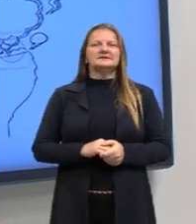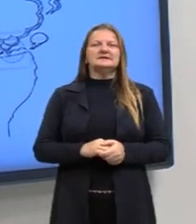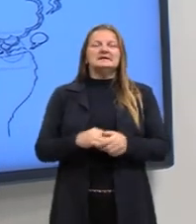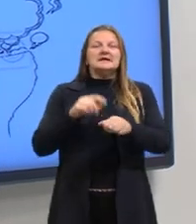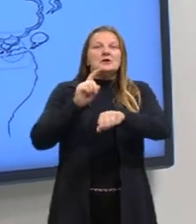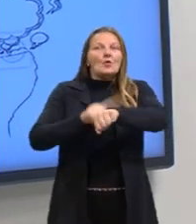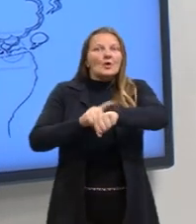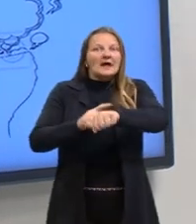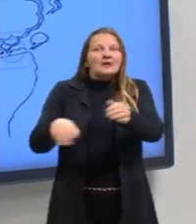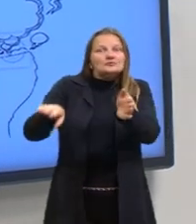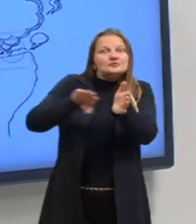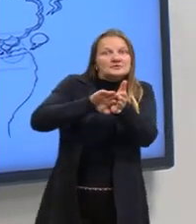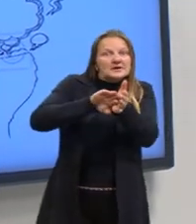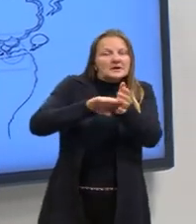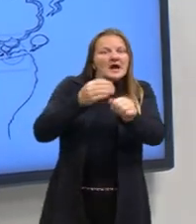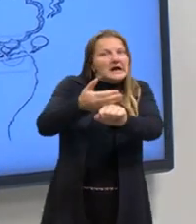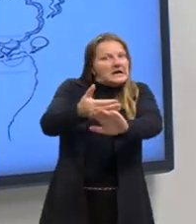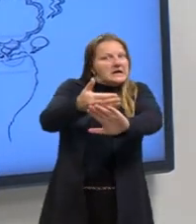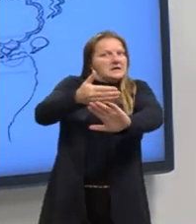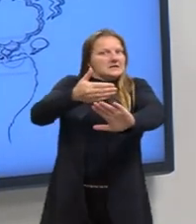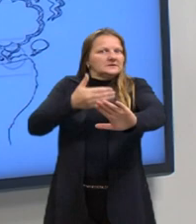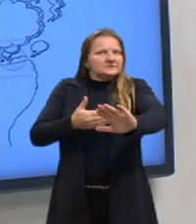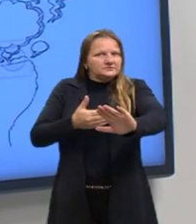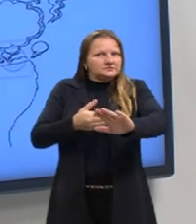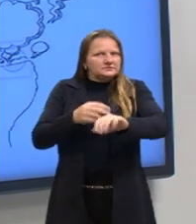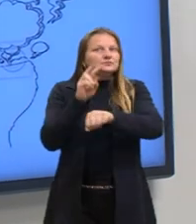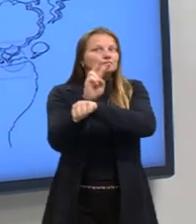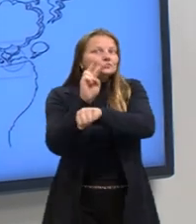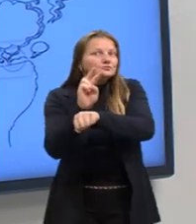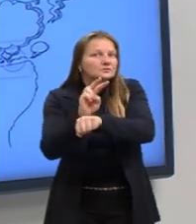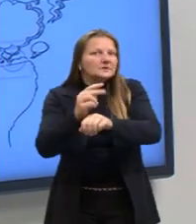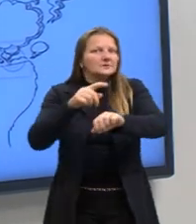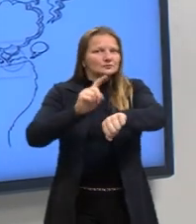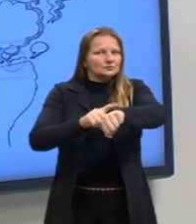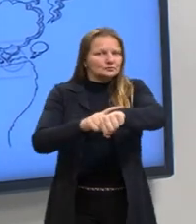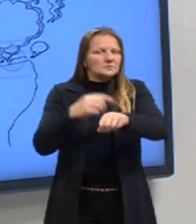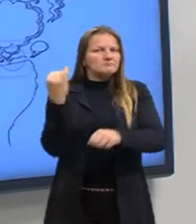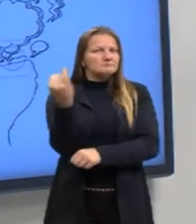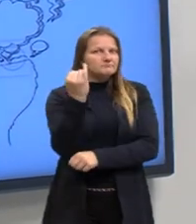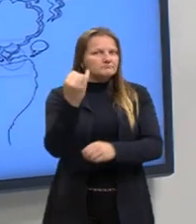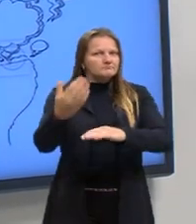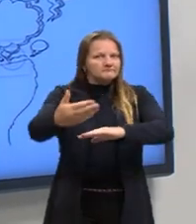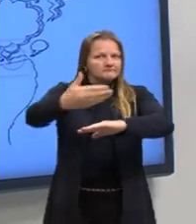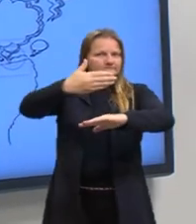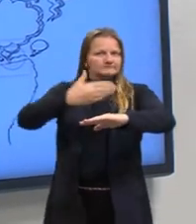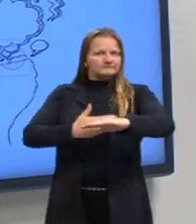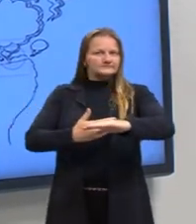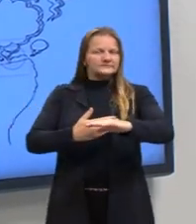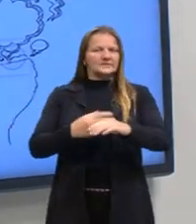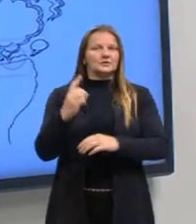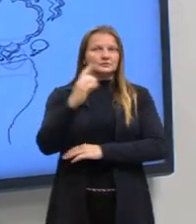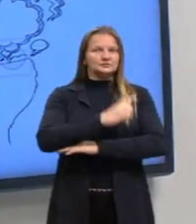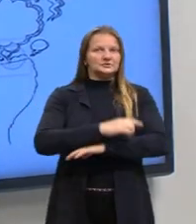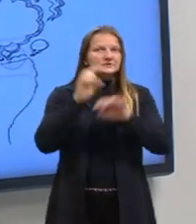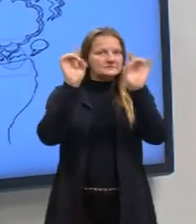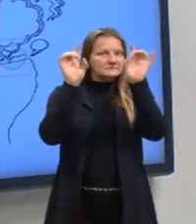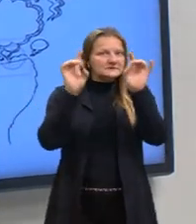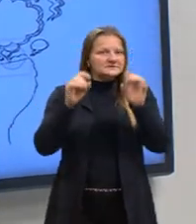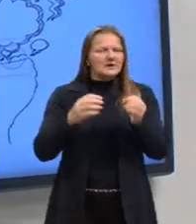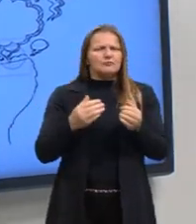no local da prova com antecedência, esqueça disso, dedique esse dia para a prova totalmente,